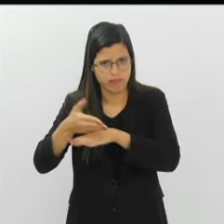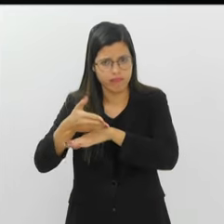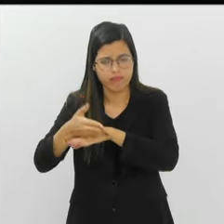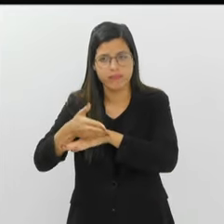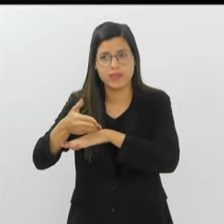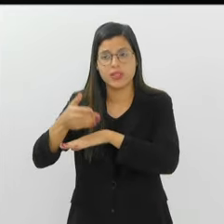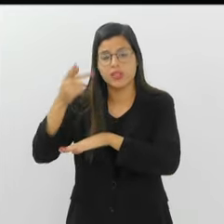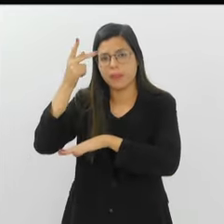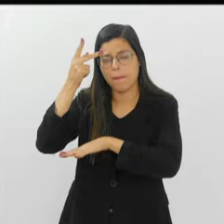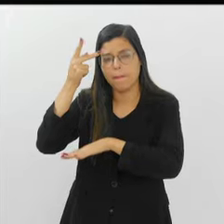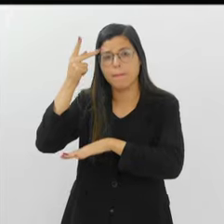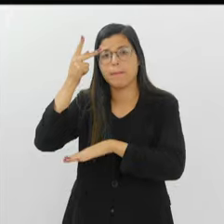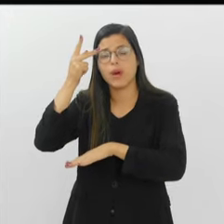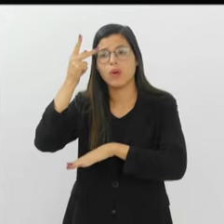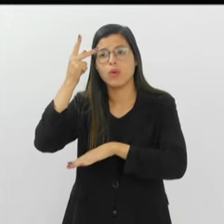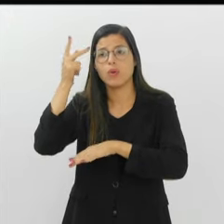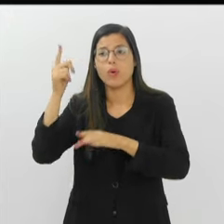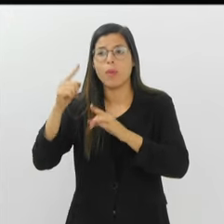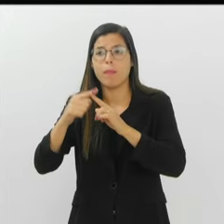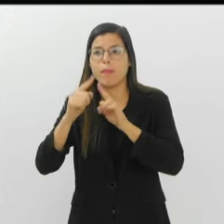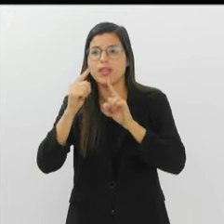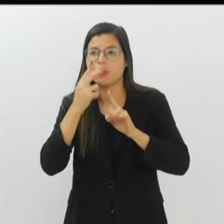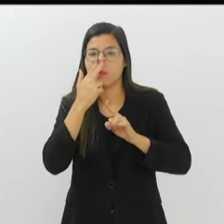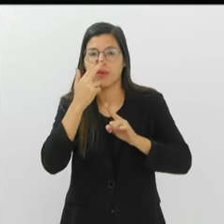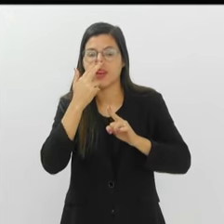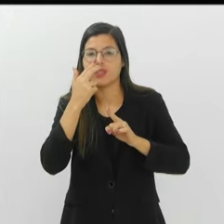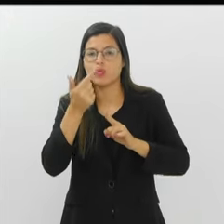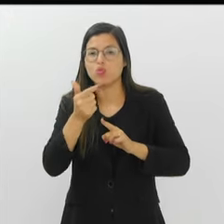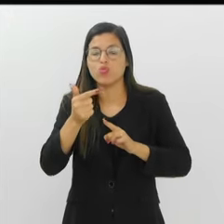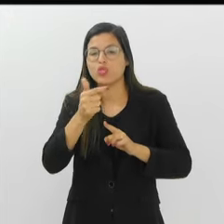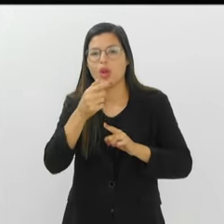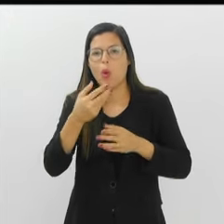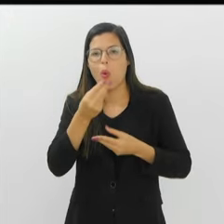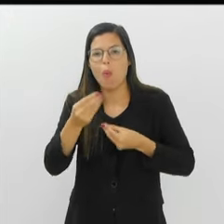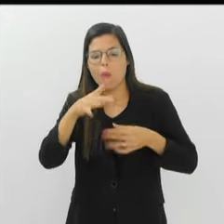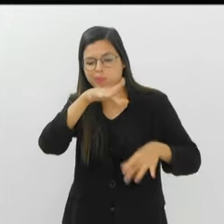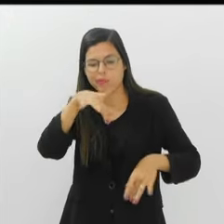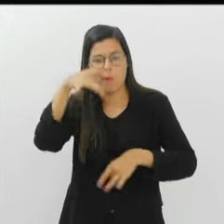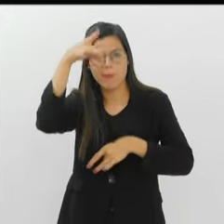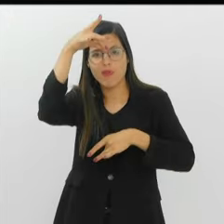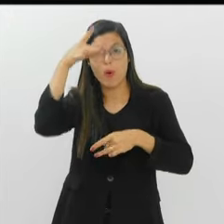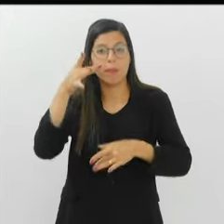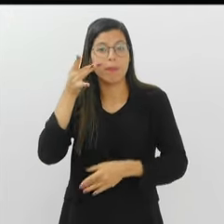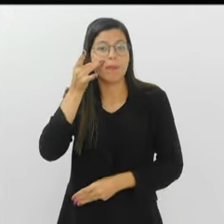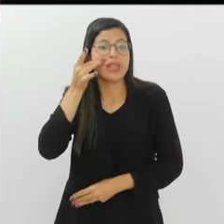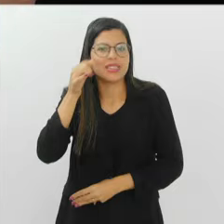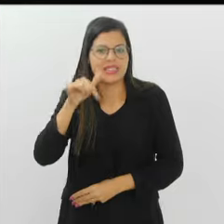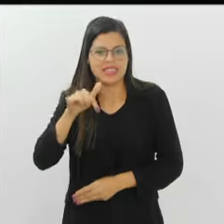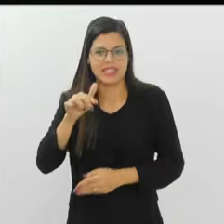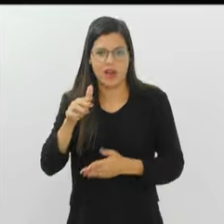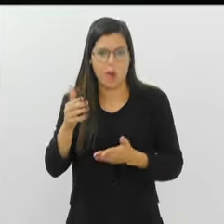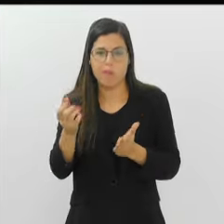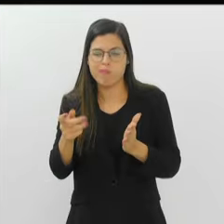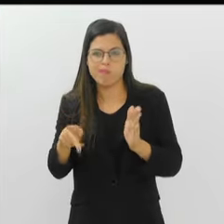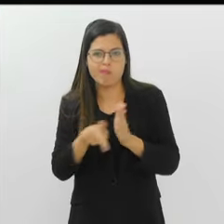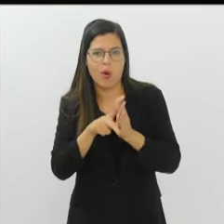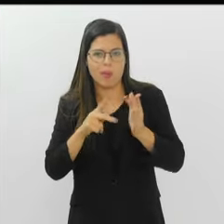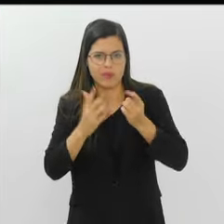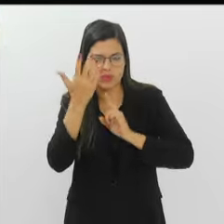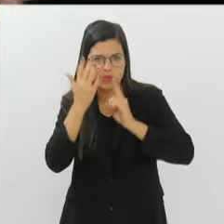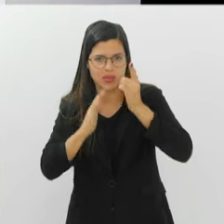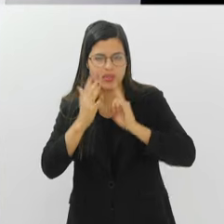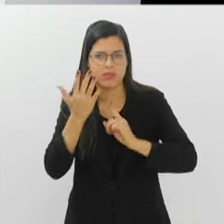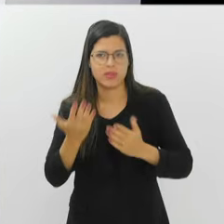inclusive. Mas ele não tinha uma performance presencial de um carnavalesco. Ele entregava o projeto e se ausentava.